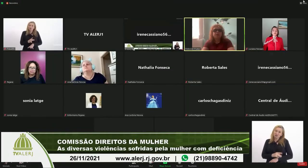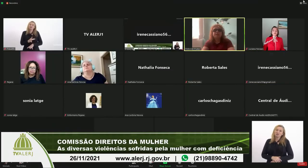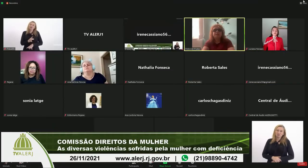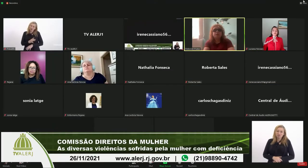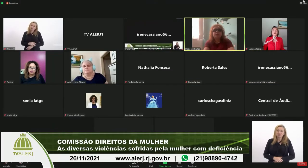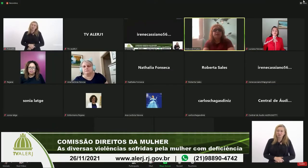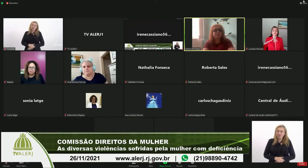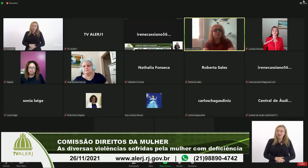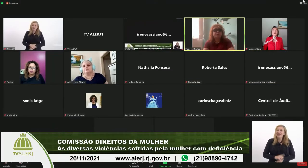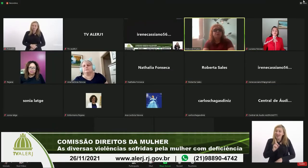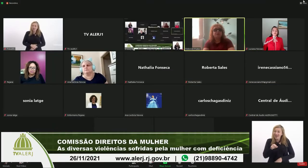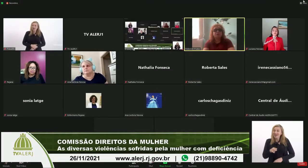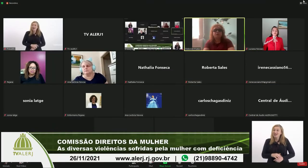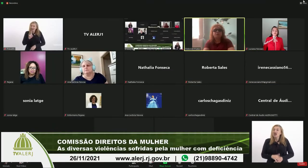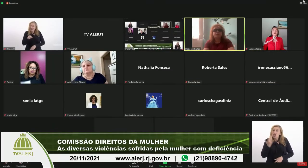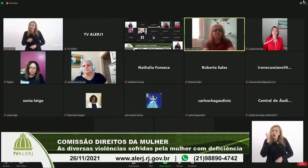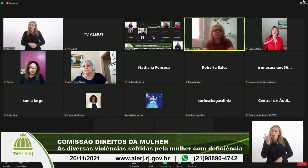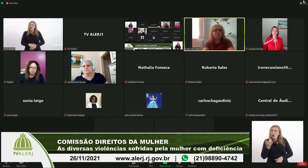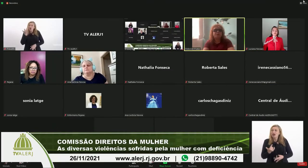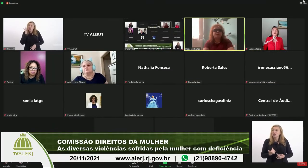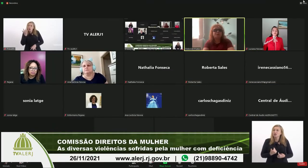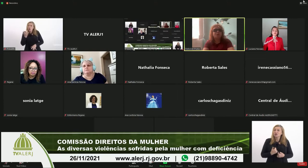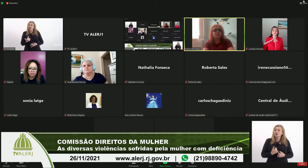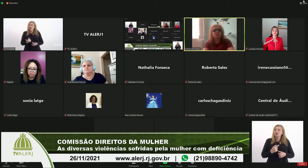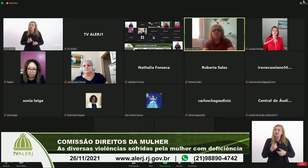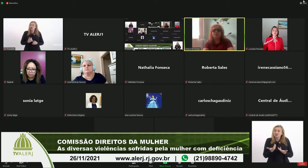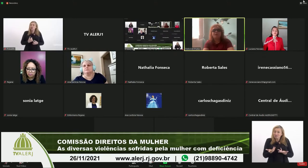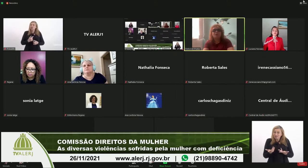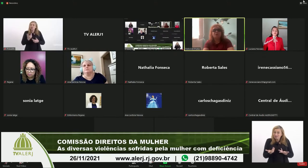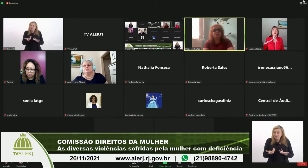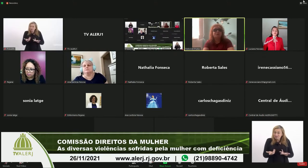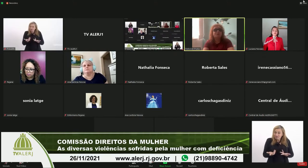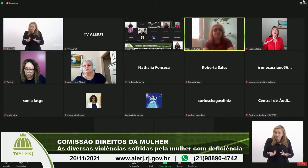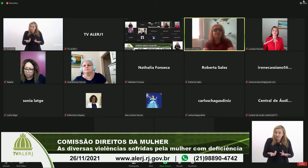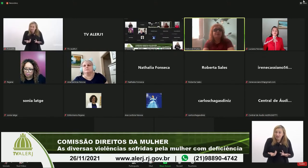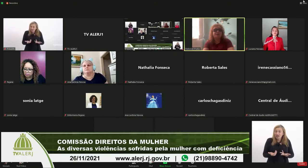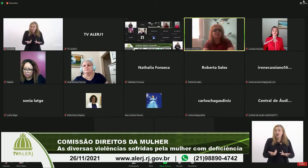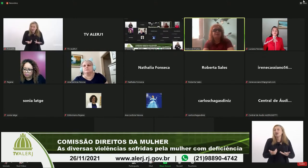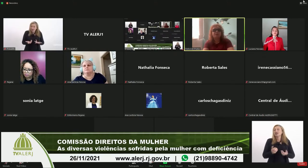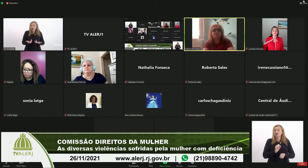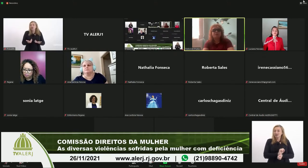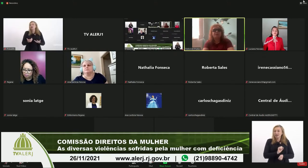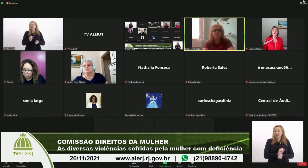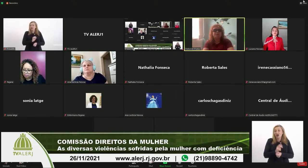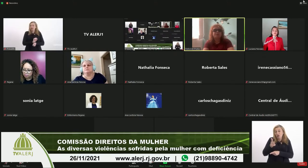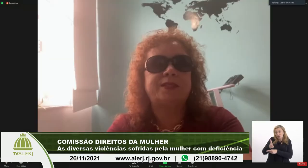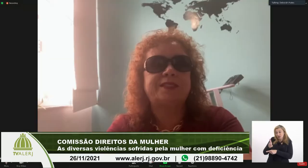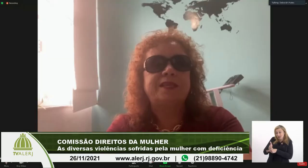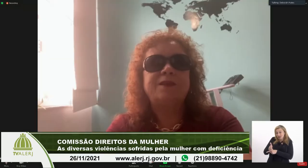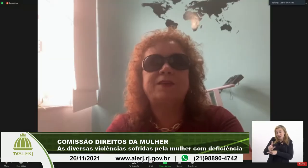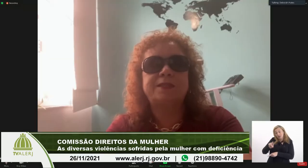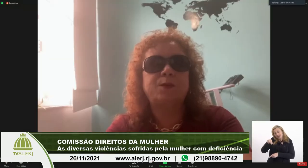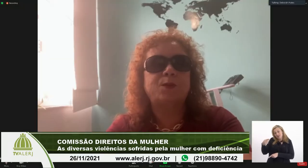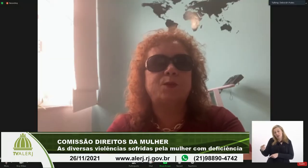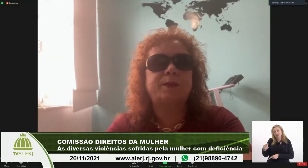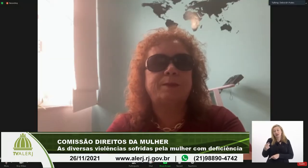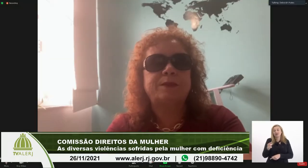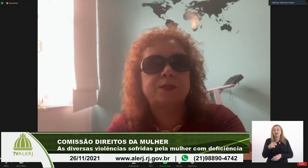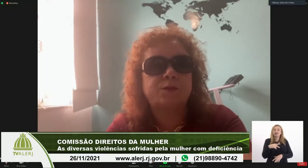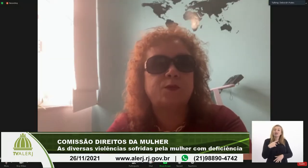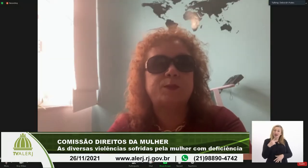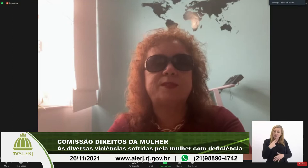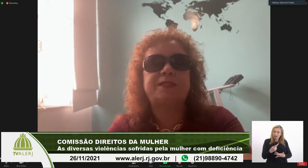então é isso eu acho que eu passei do meu ponto e eu acho que eu vou esperar a hora do vídeo para a gente depois fazer algum